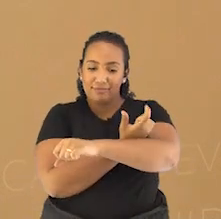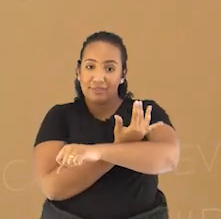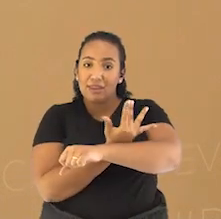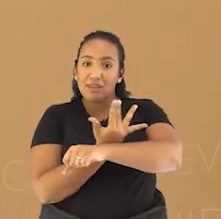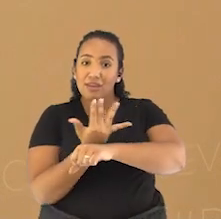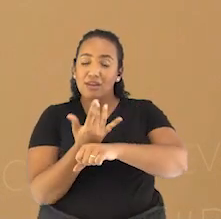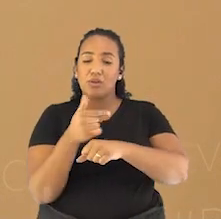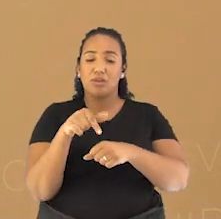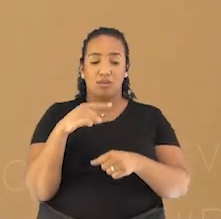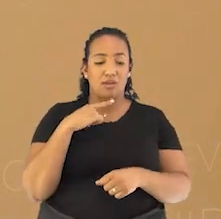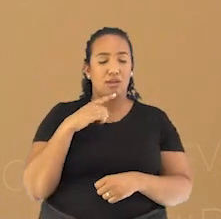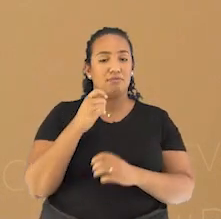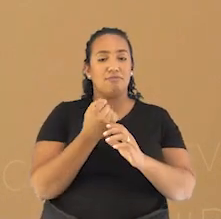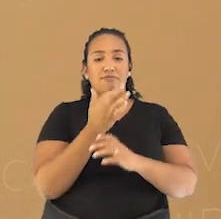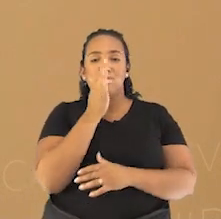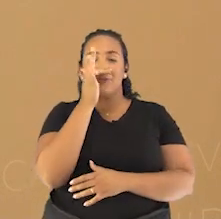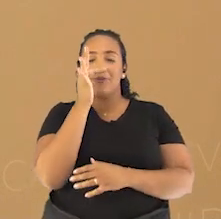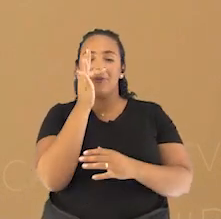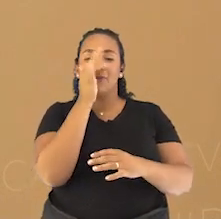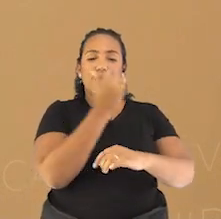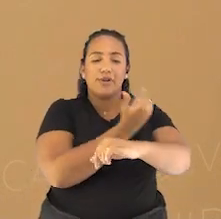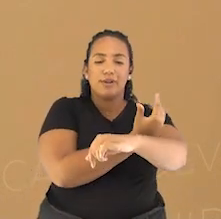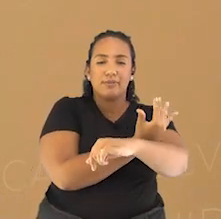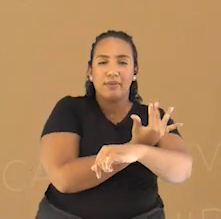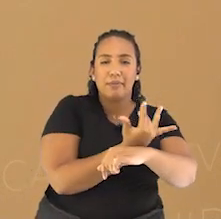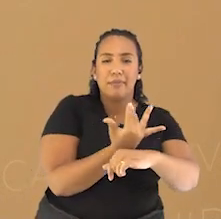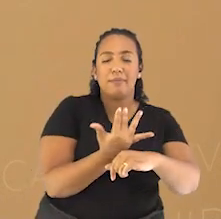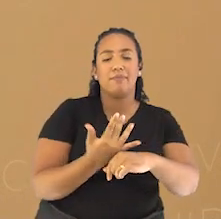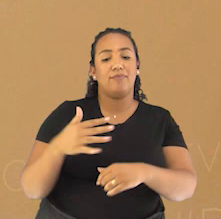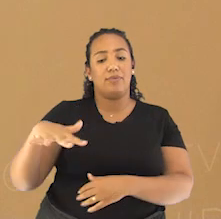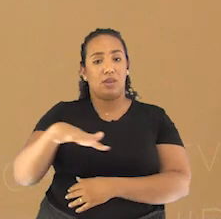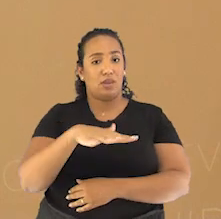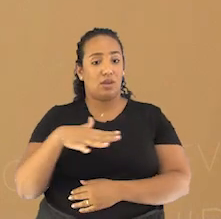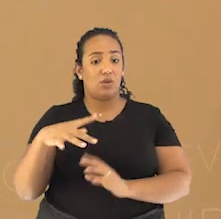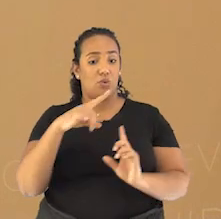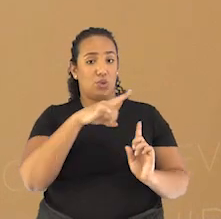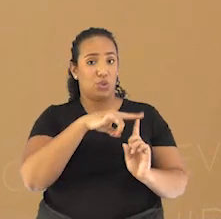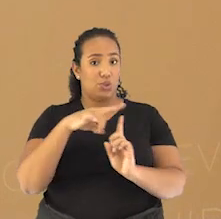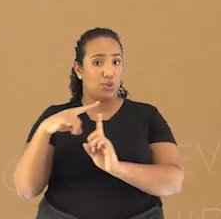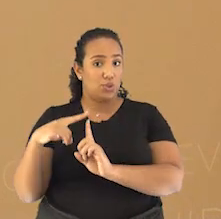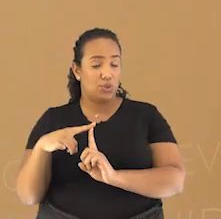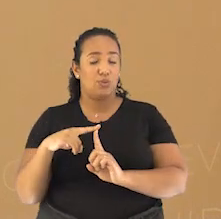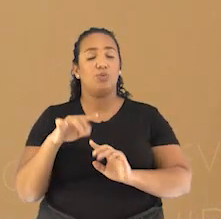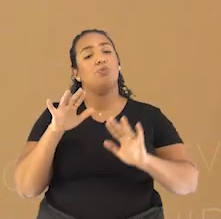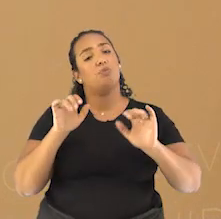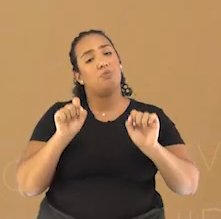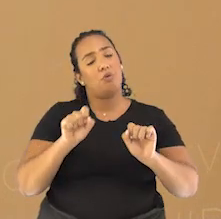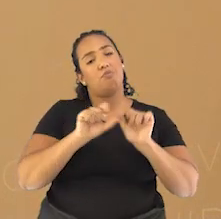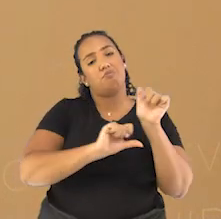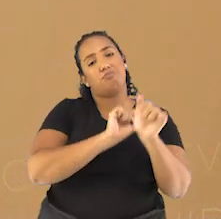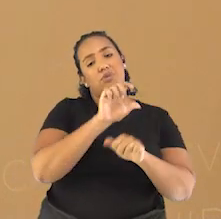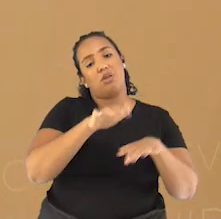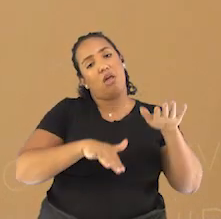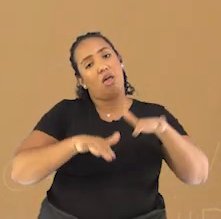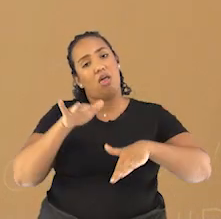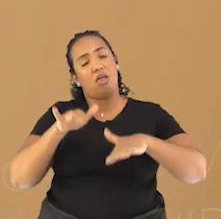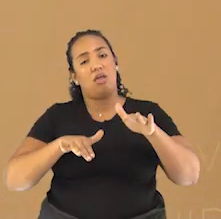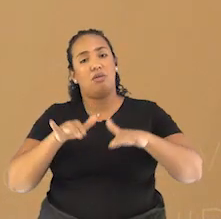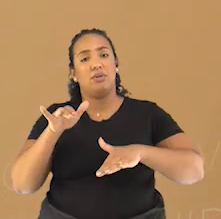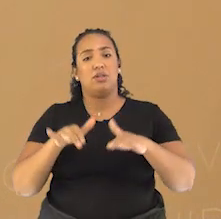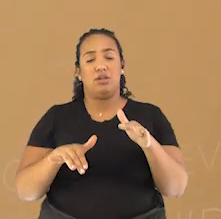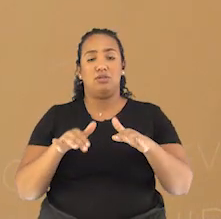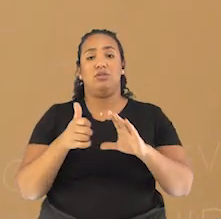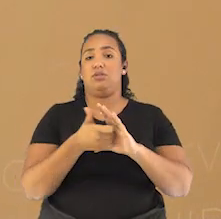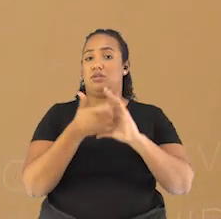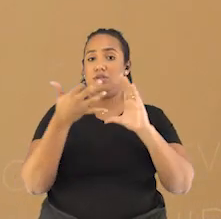O conjunto de plantas que cobre certa região. Os tipos de vegetação variam de local para local, de acordo com as